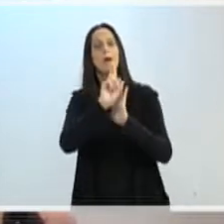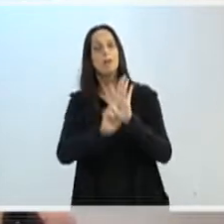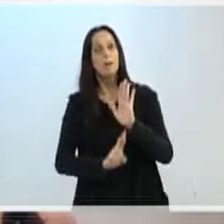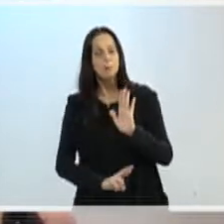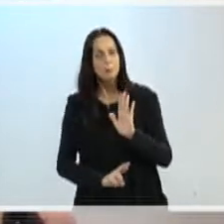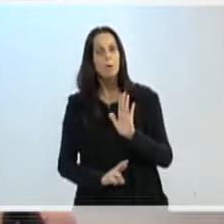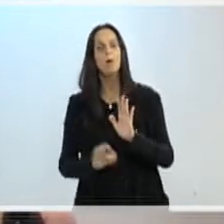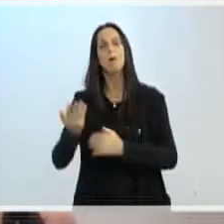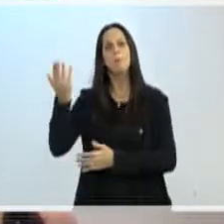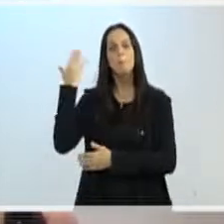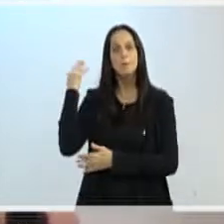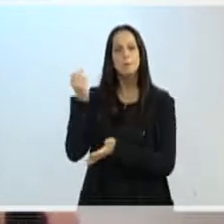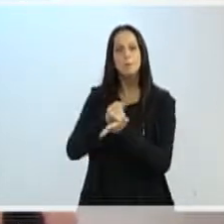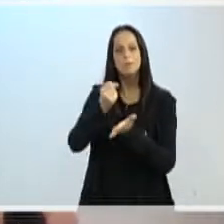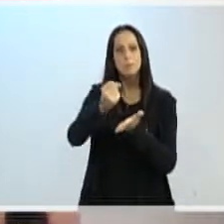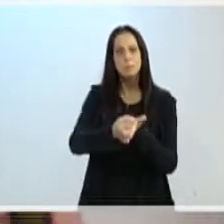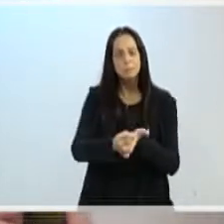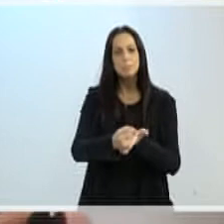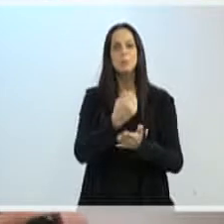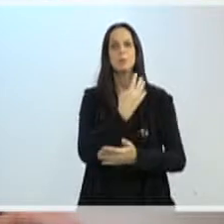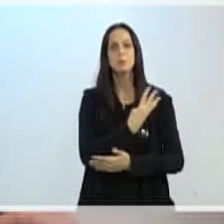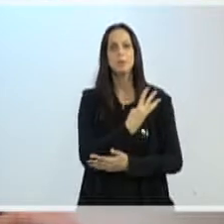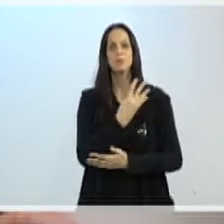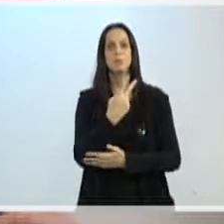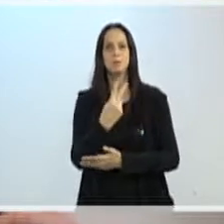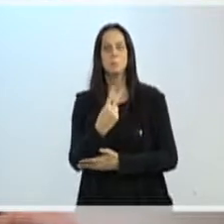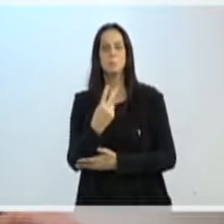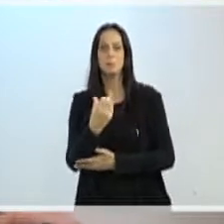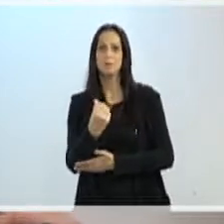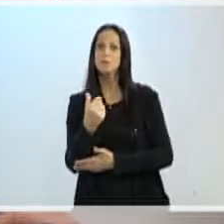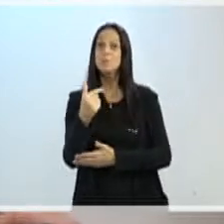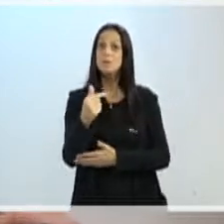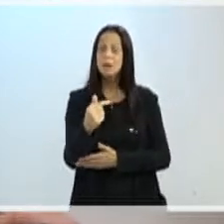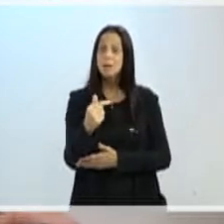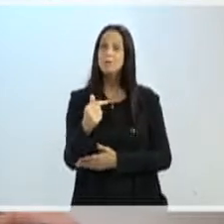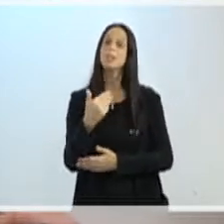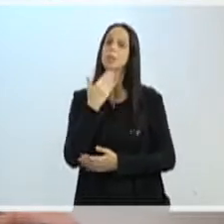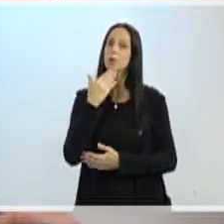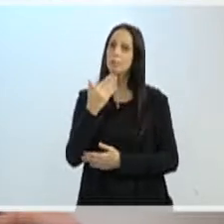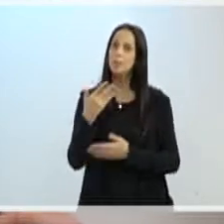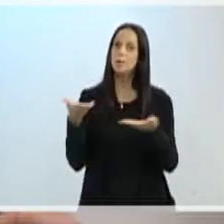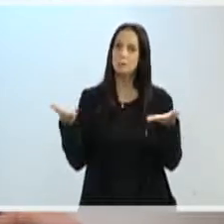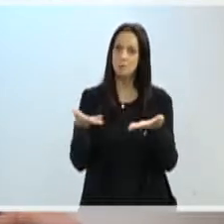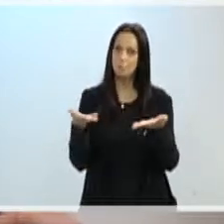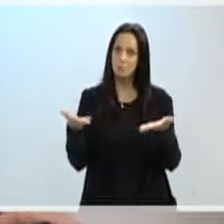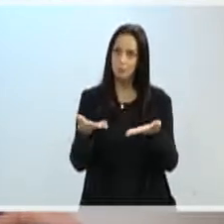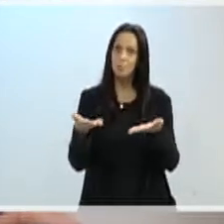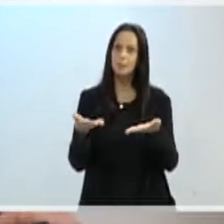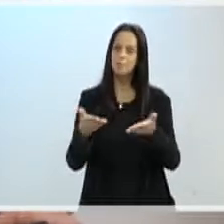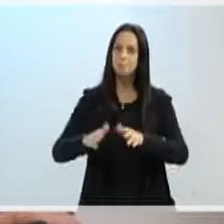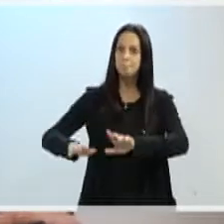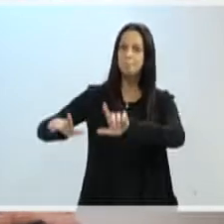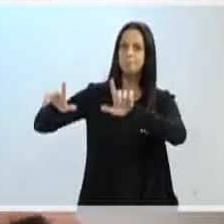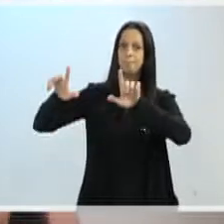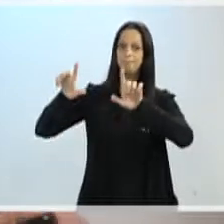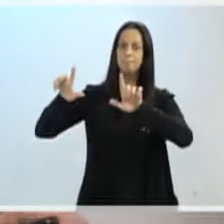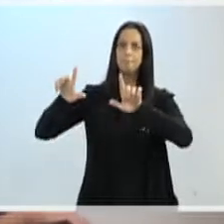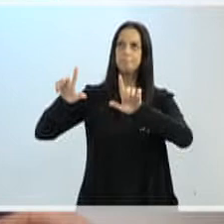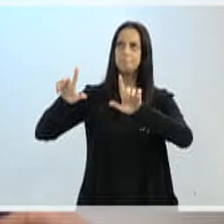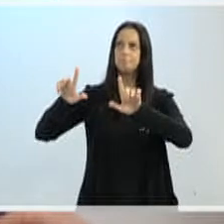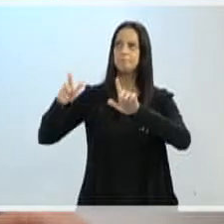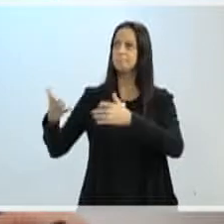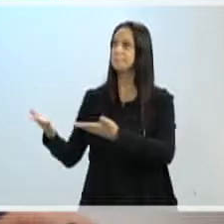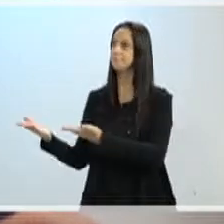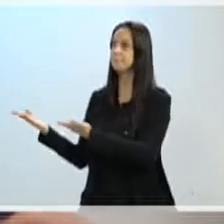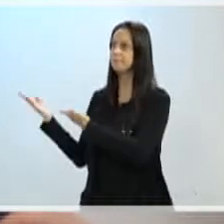contrato de concessão 4217, que eu pediria que o colocasse na tela, eu estou passando um